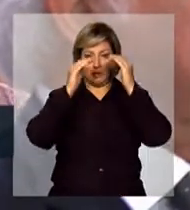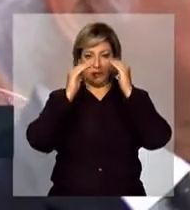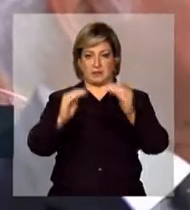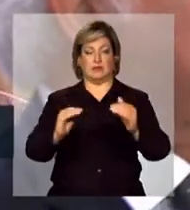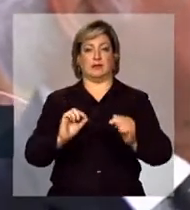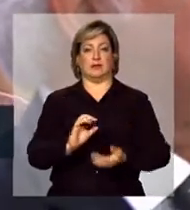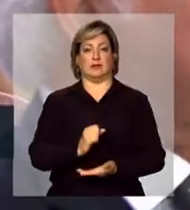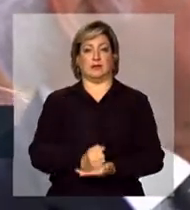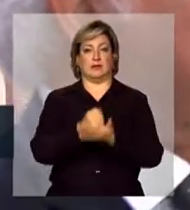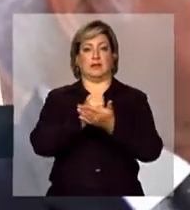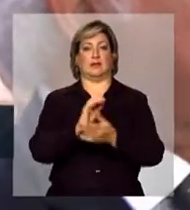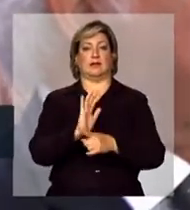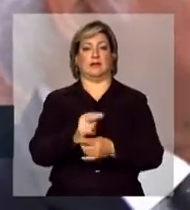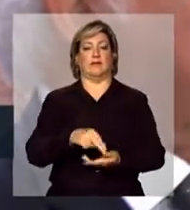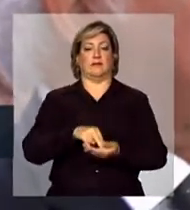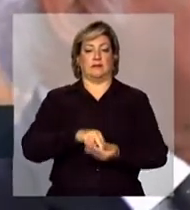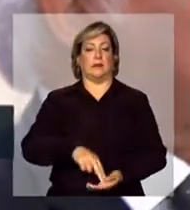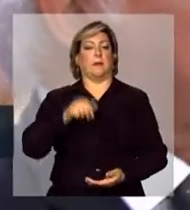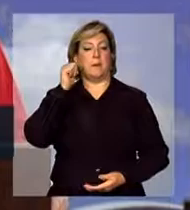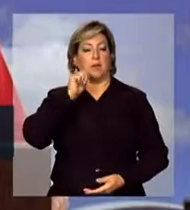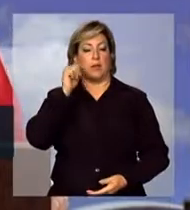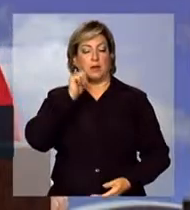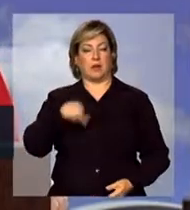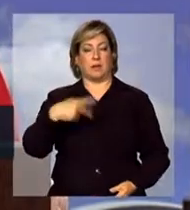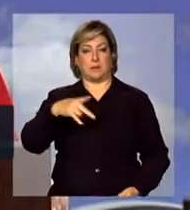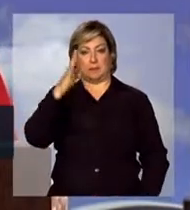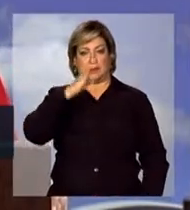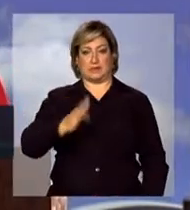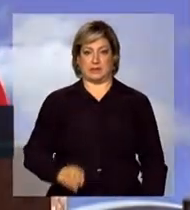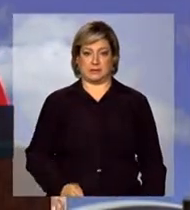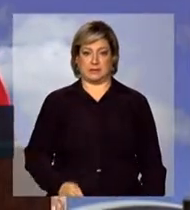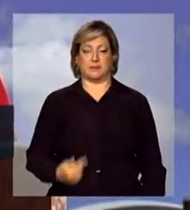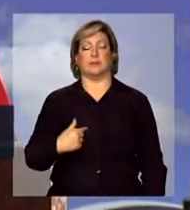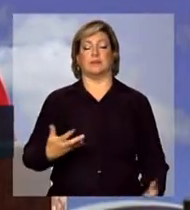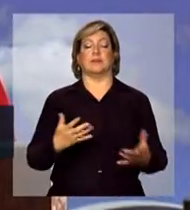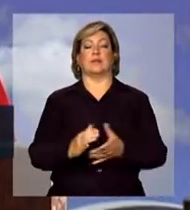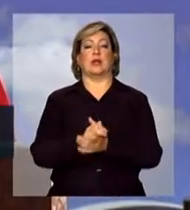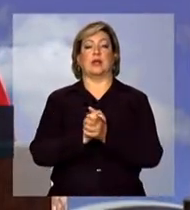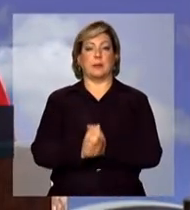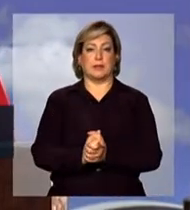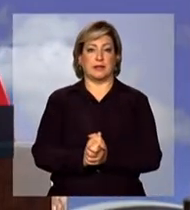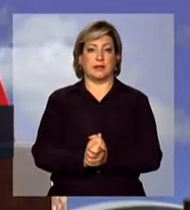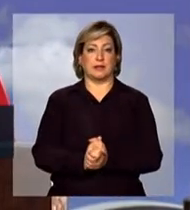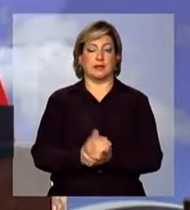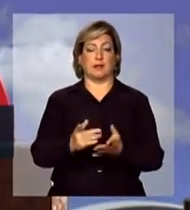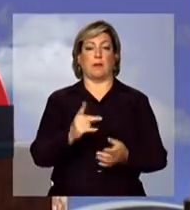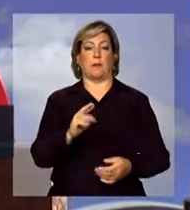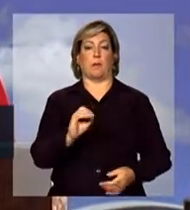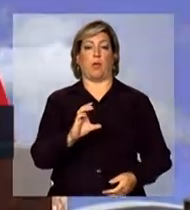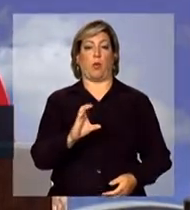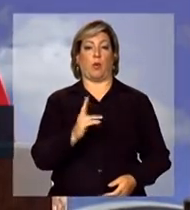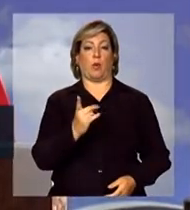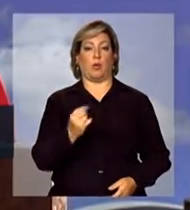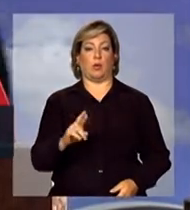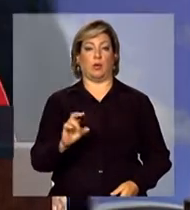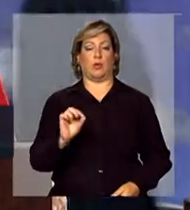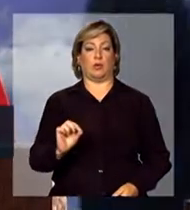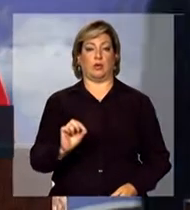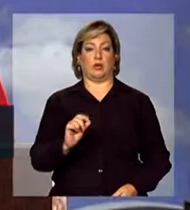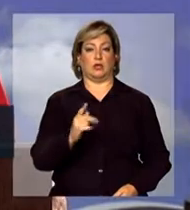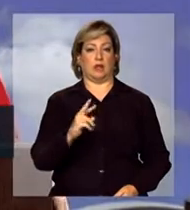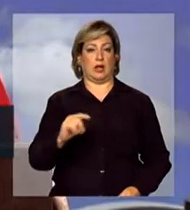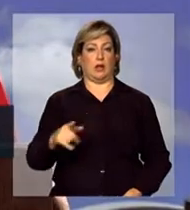defesa e afirmação da mulher brasileira. Queria cumprimentar o senhor procurador-geral da República,